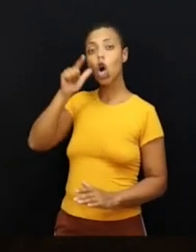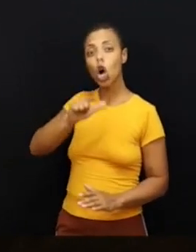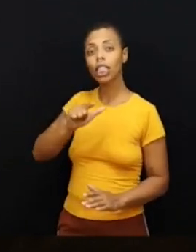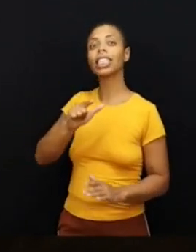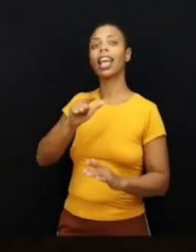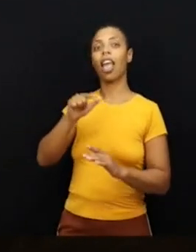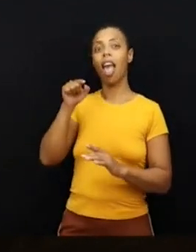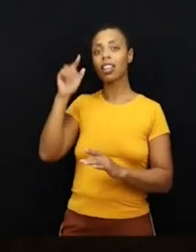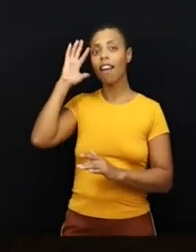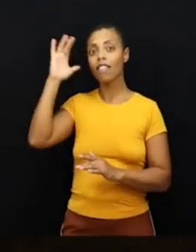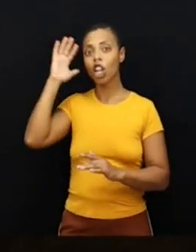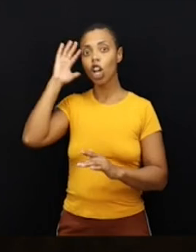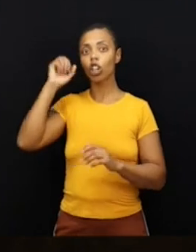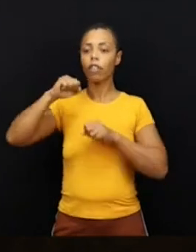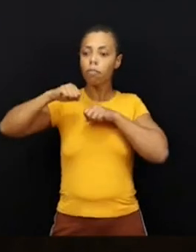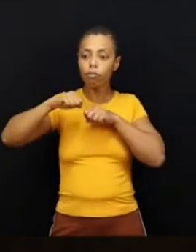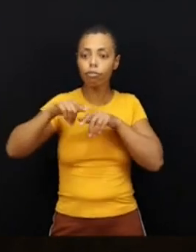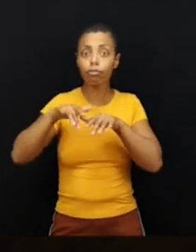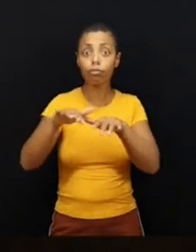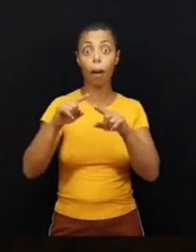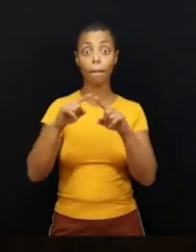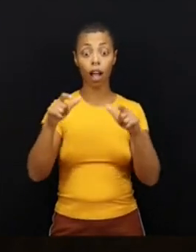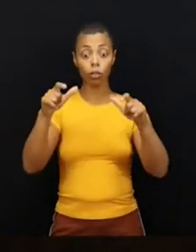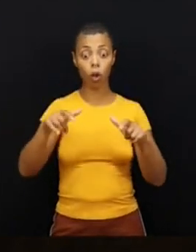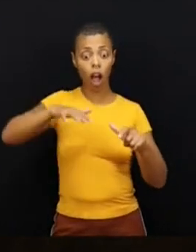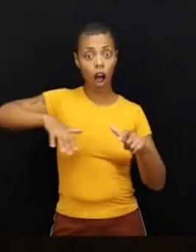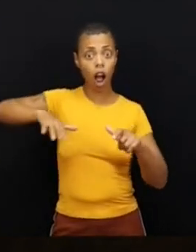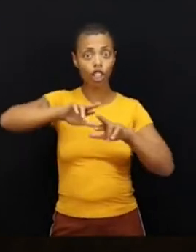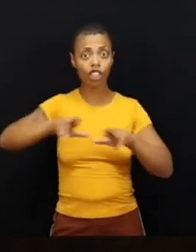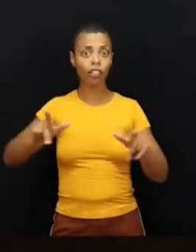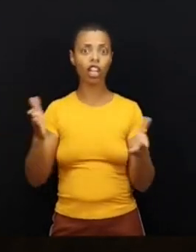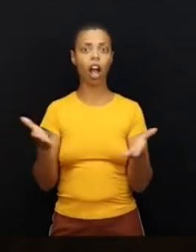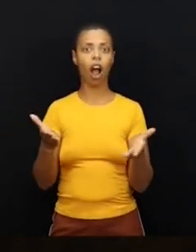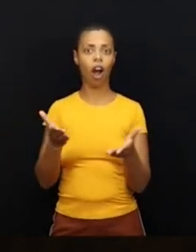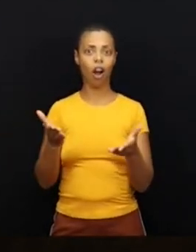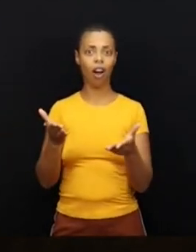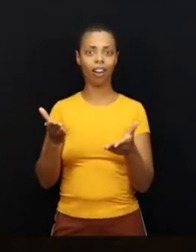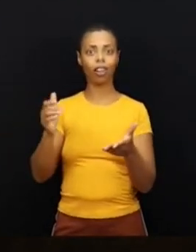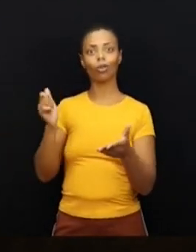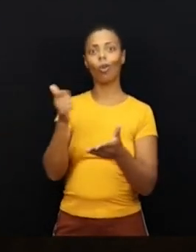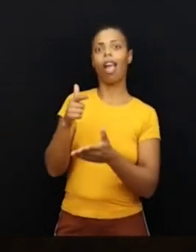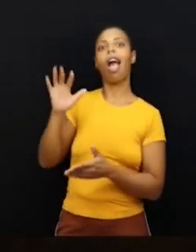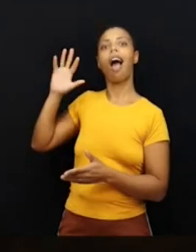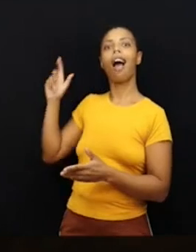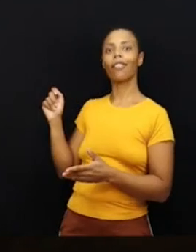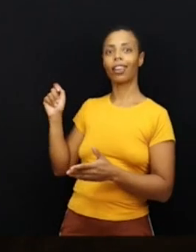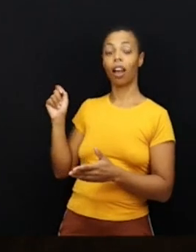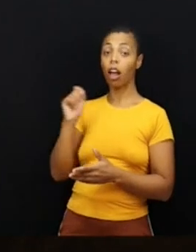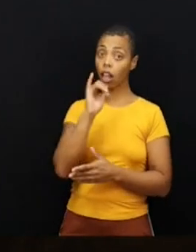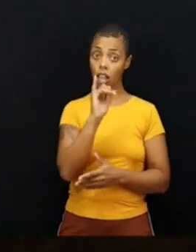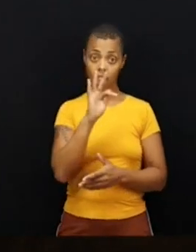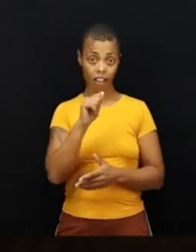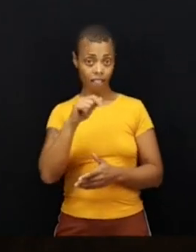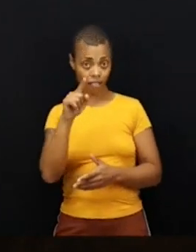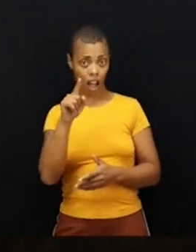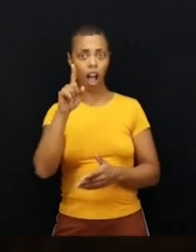filosofia no outro planeta, no outro plano, na outra terra que é África. Ifar é uma filosofia de